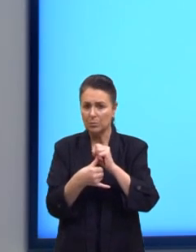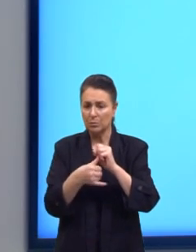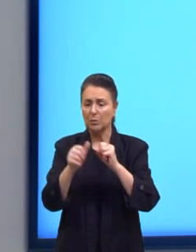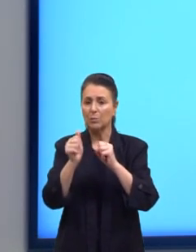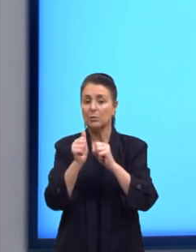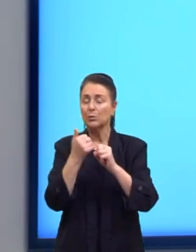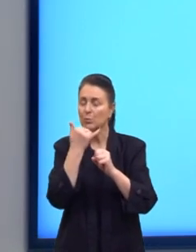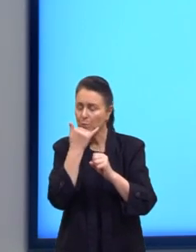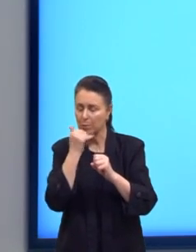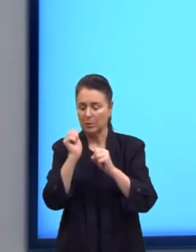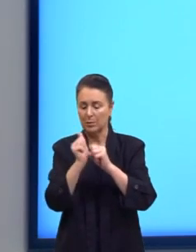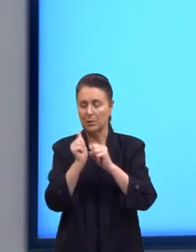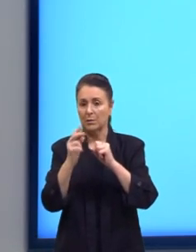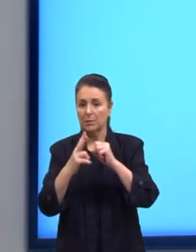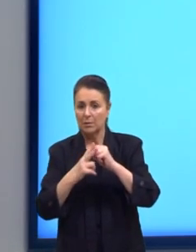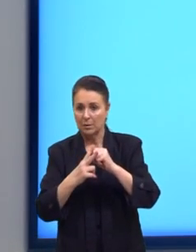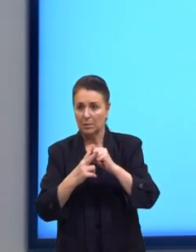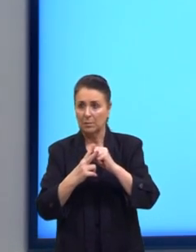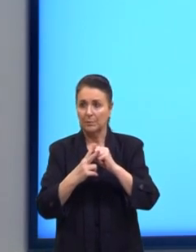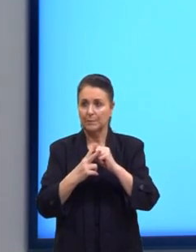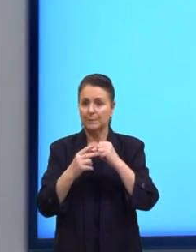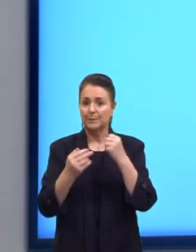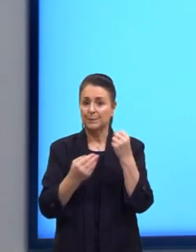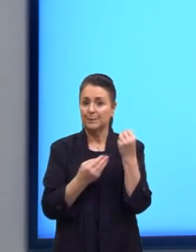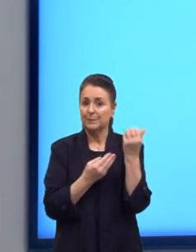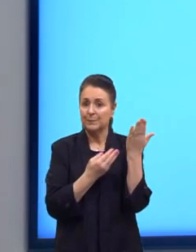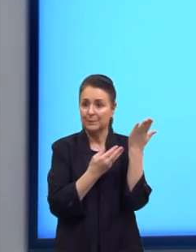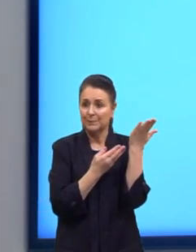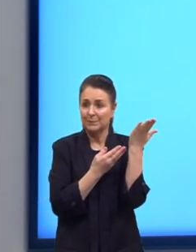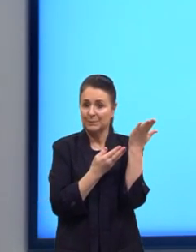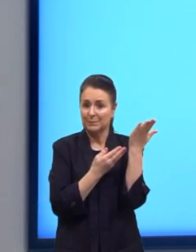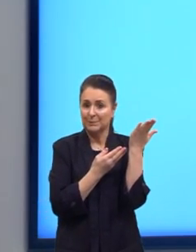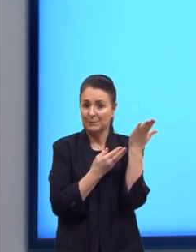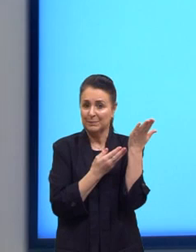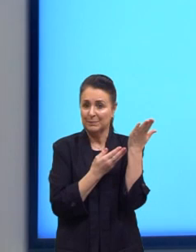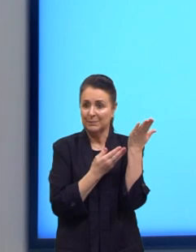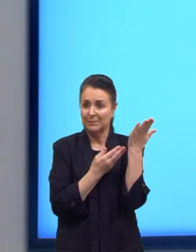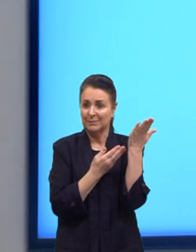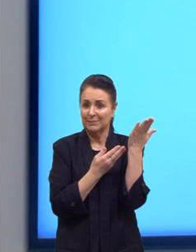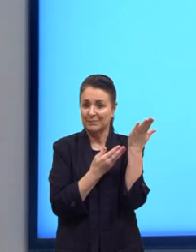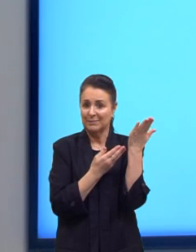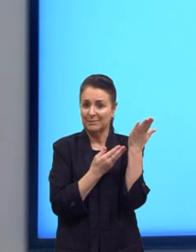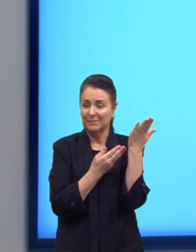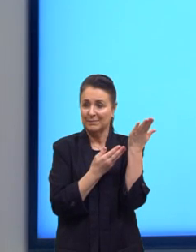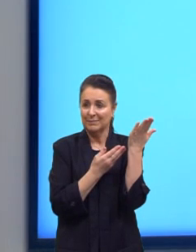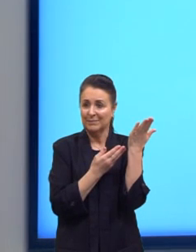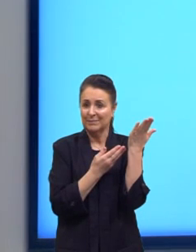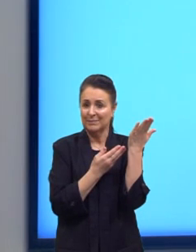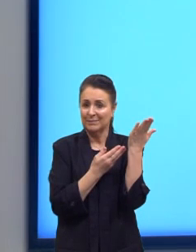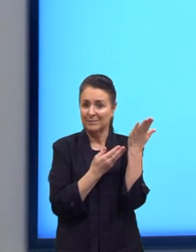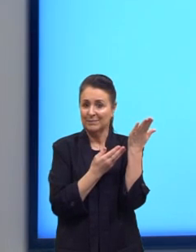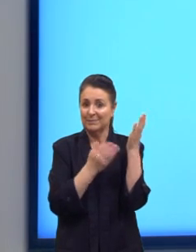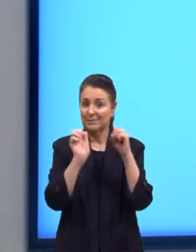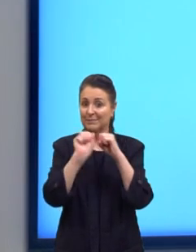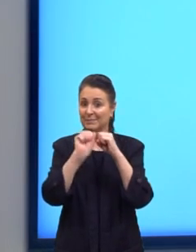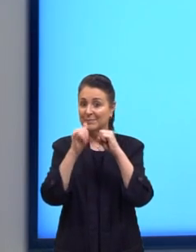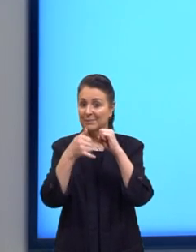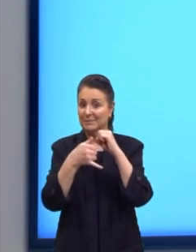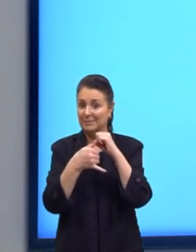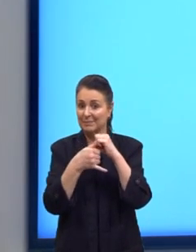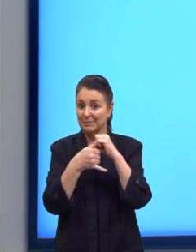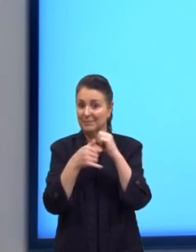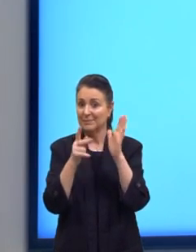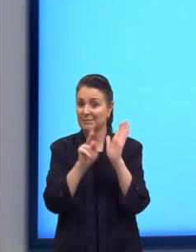advérbios, tá? Então, olha só. Rarely, openly, simply, very, currently.